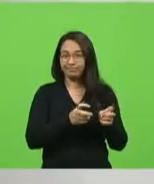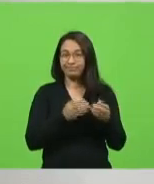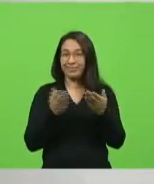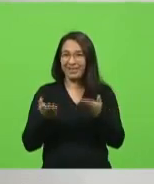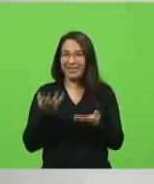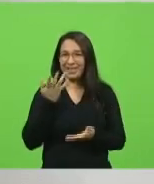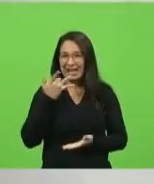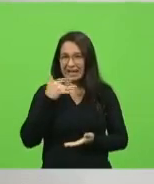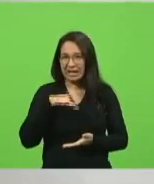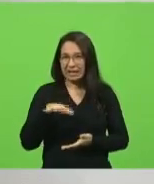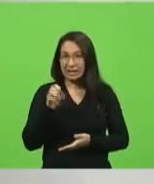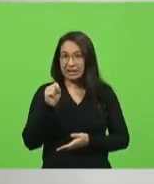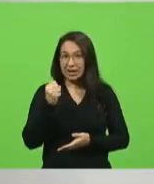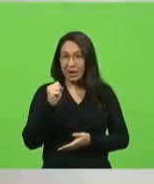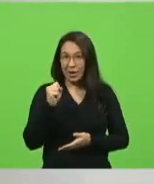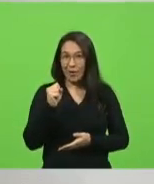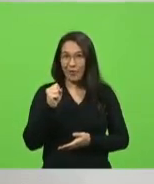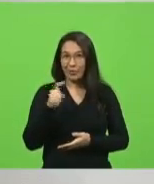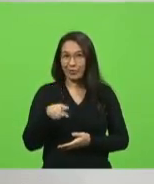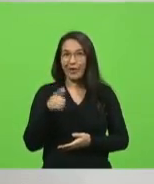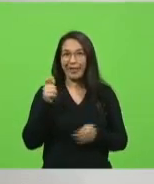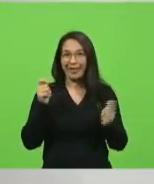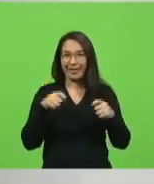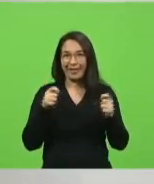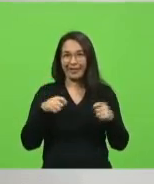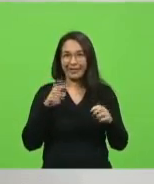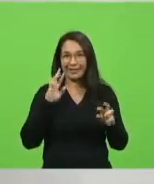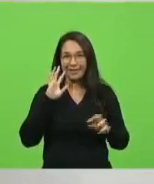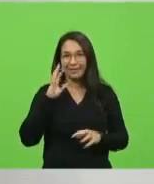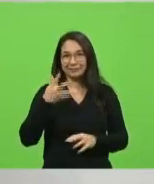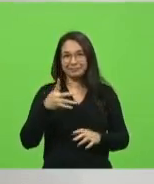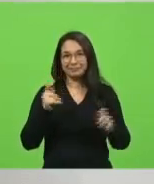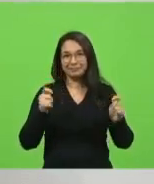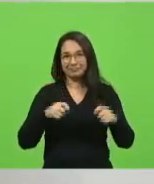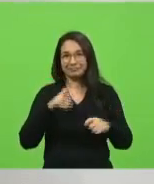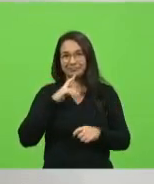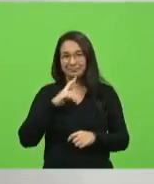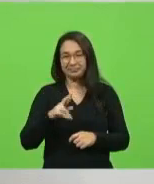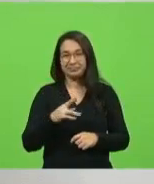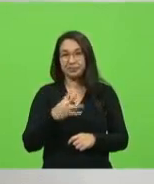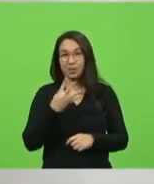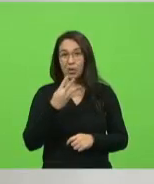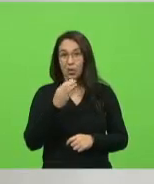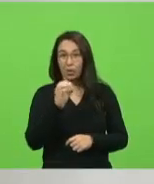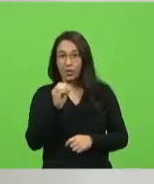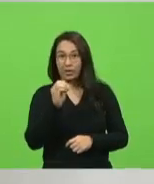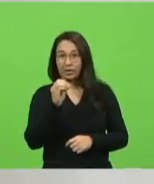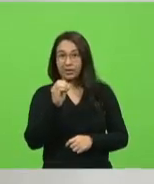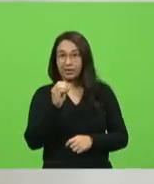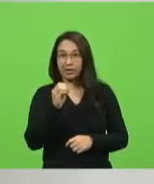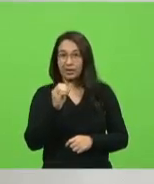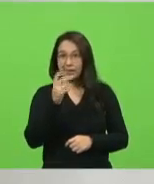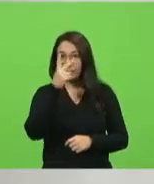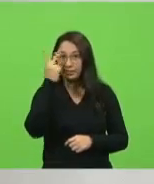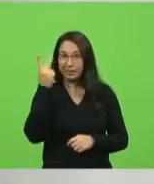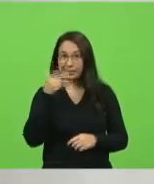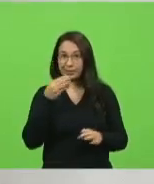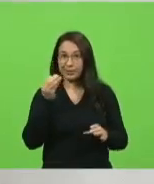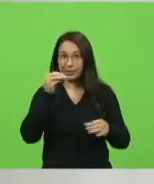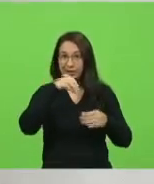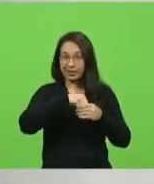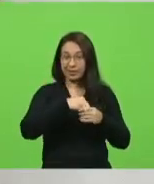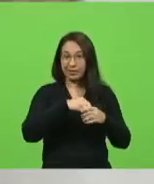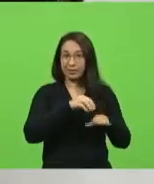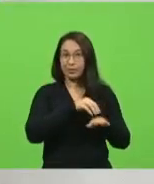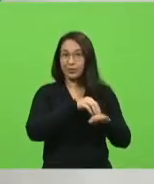oito anos, ela consegue fazer. Eu tenho 40 passageiros. Eu preciso de quantos ônibus para colocar quatro passageiros dentro de cada um?